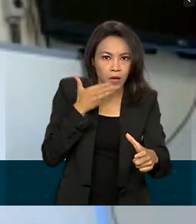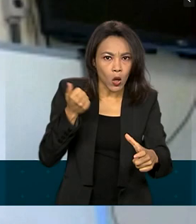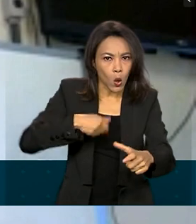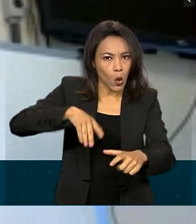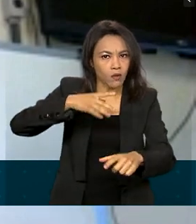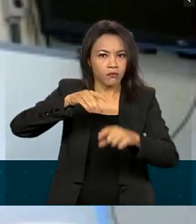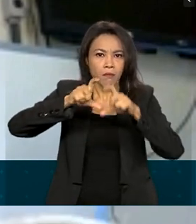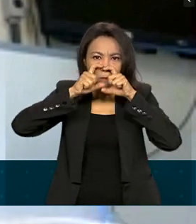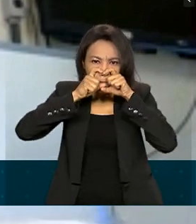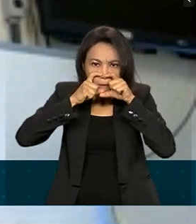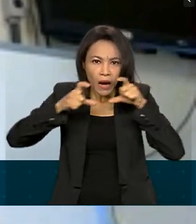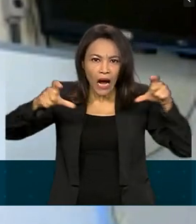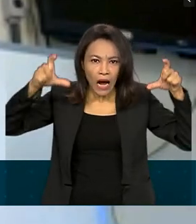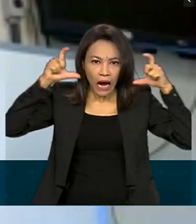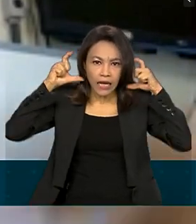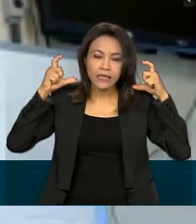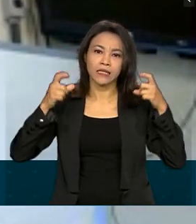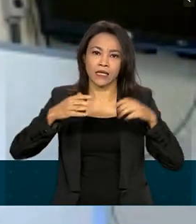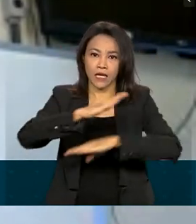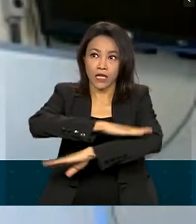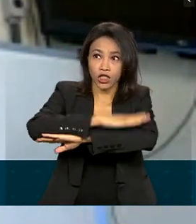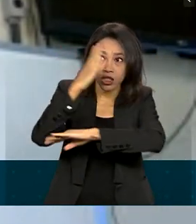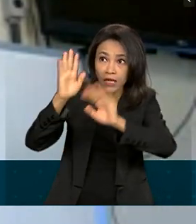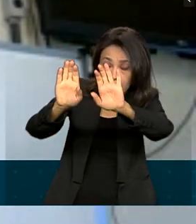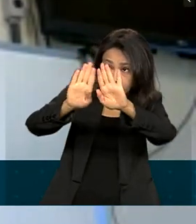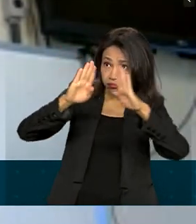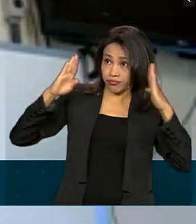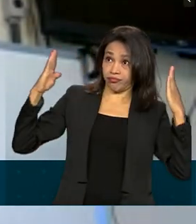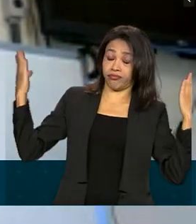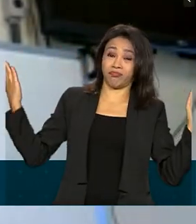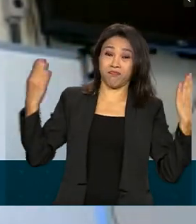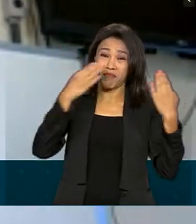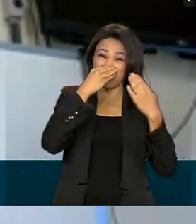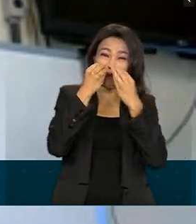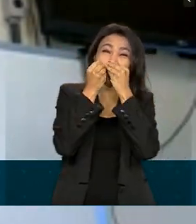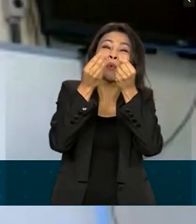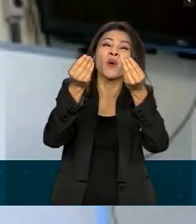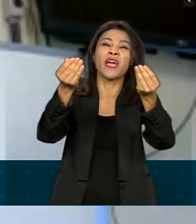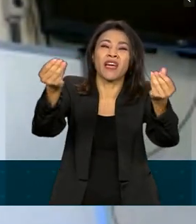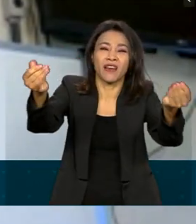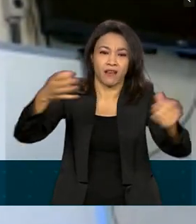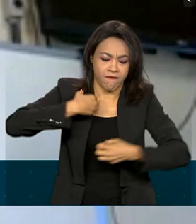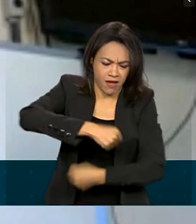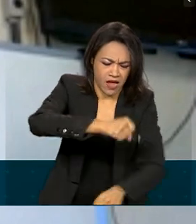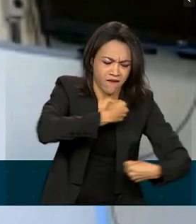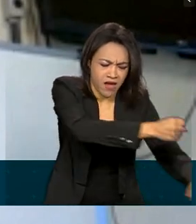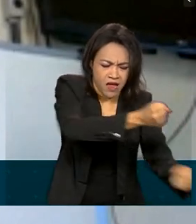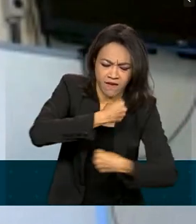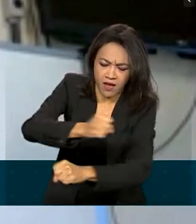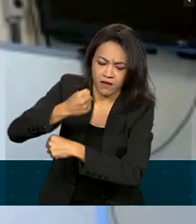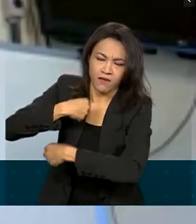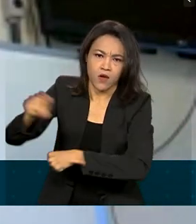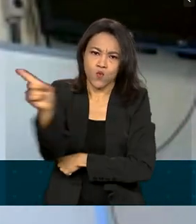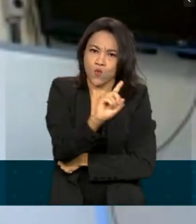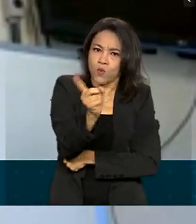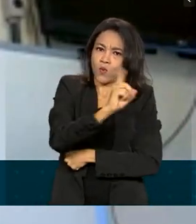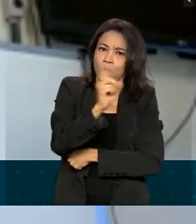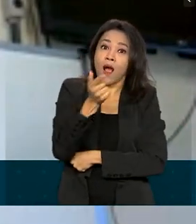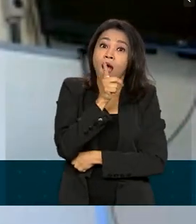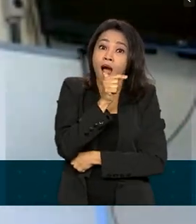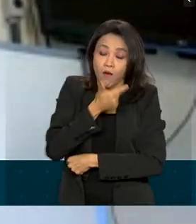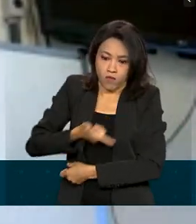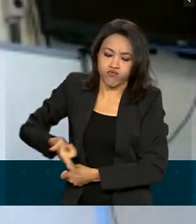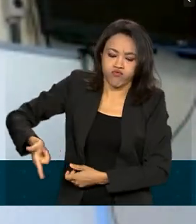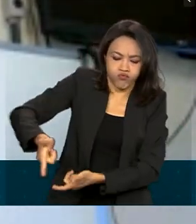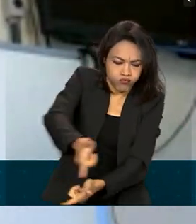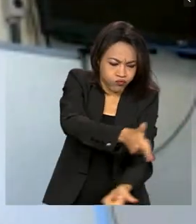botar uma máscara, abrir as janelas primeiro para você dissipar essa poeira notaminada. Nunca varrer o lugar, lavar com água,